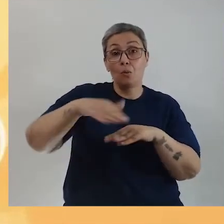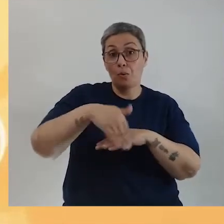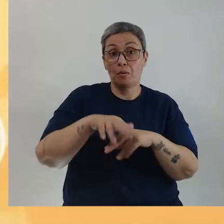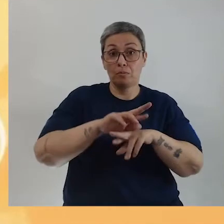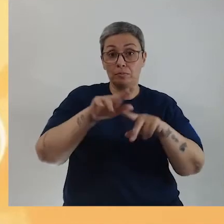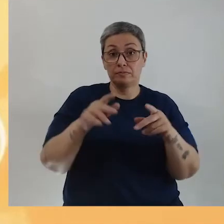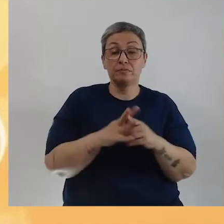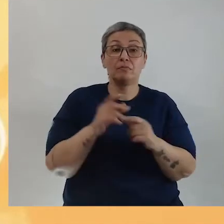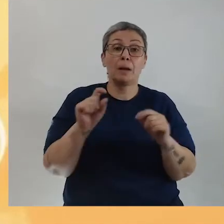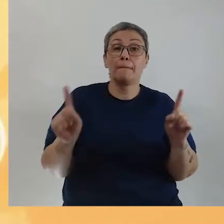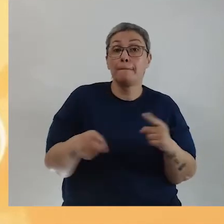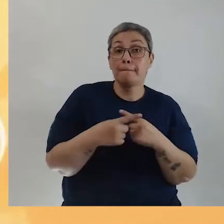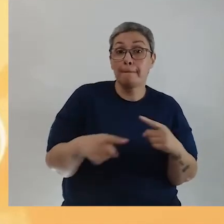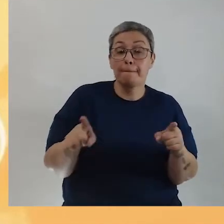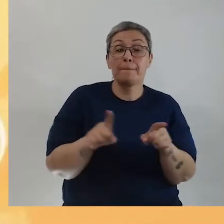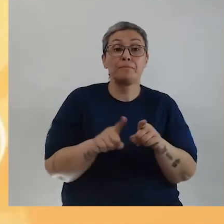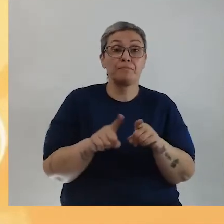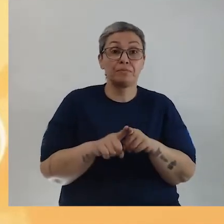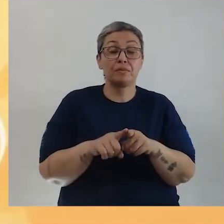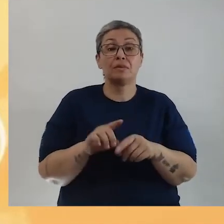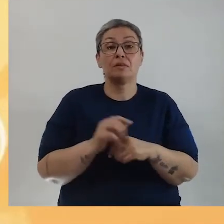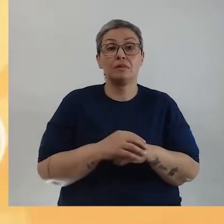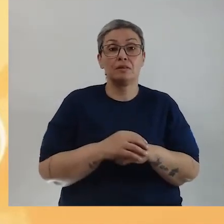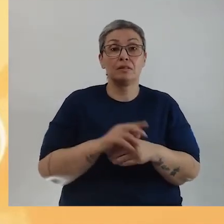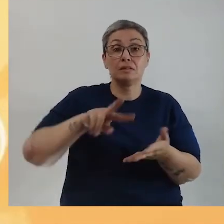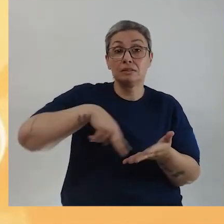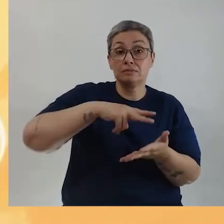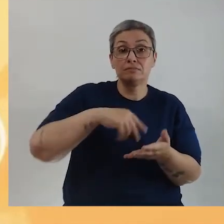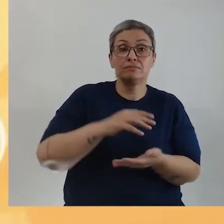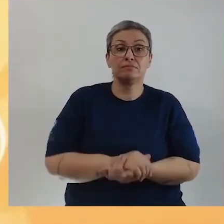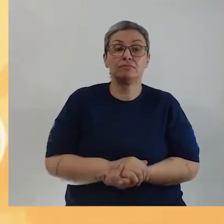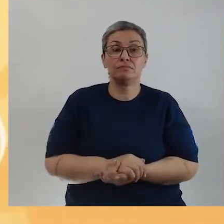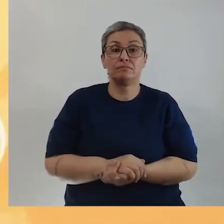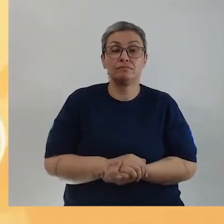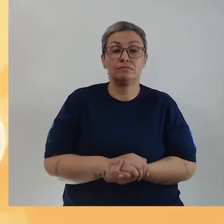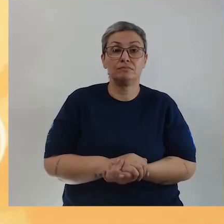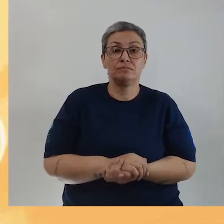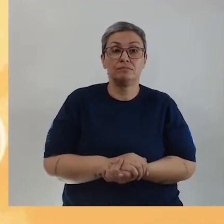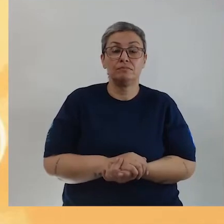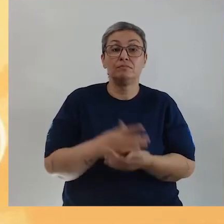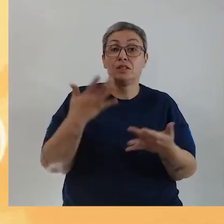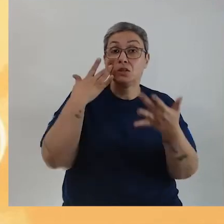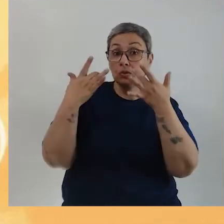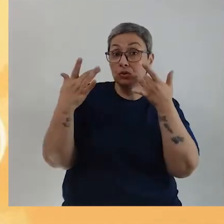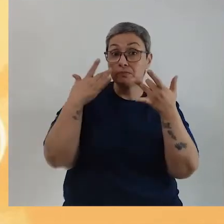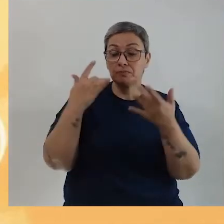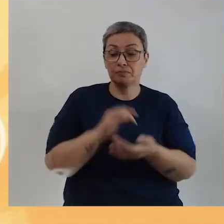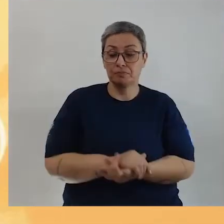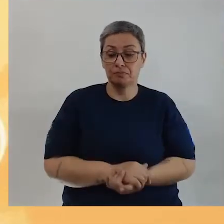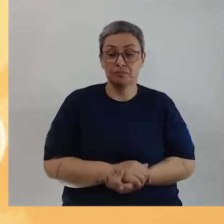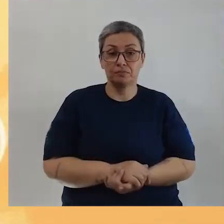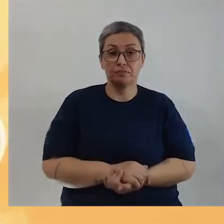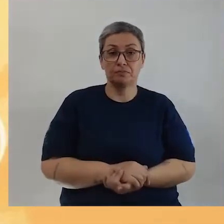urbana, entre outros, né? A gente tem também a música, a dança, o